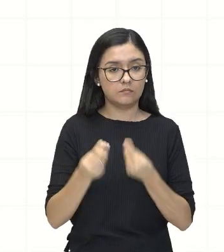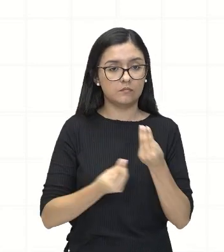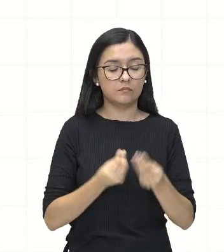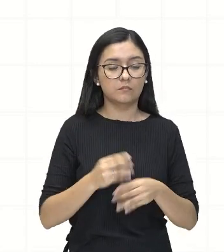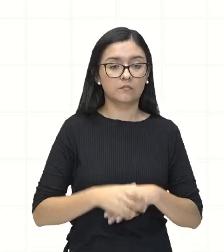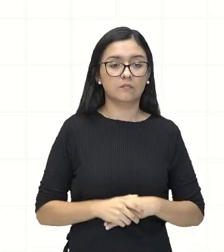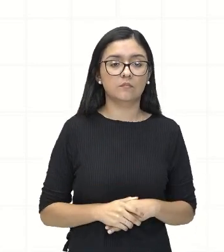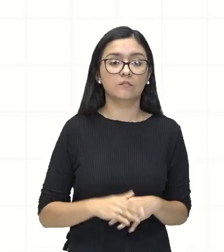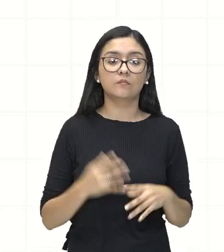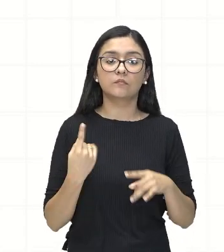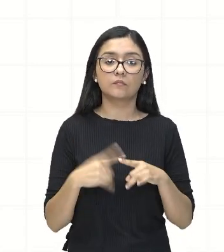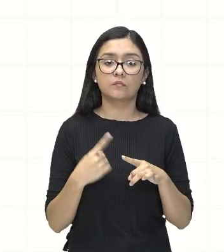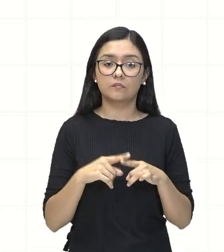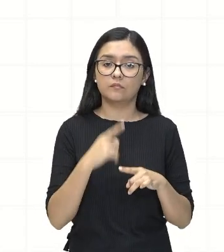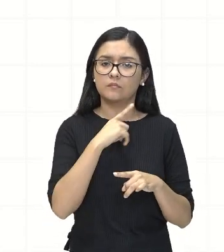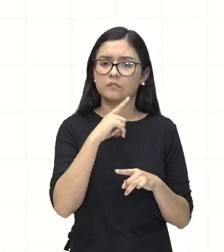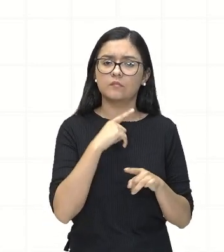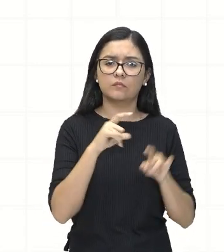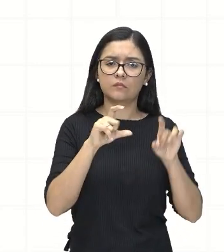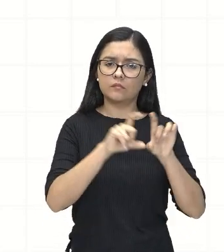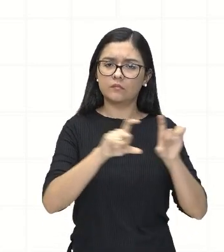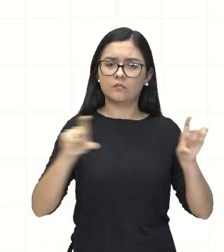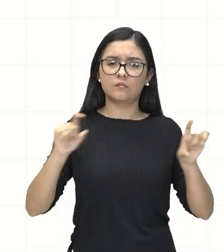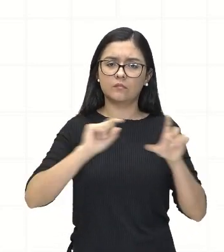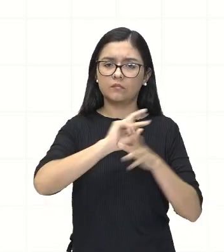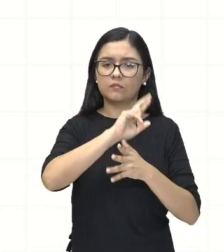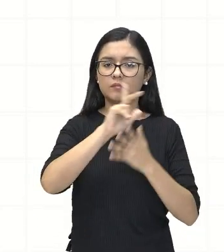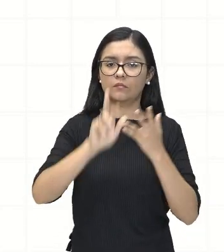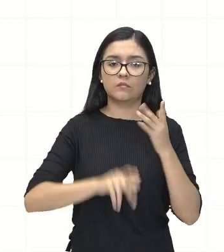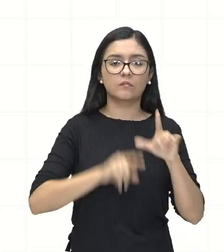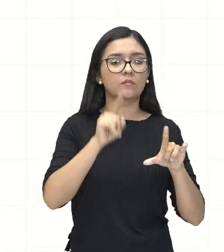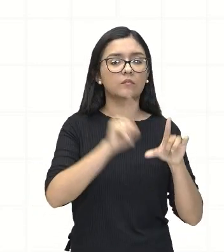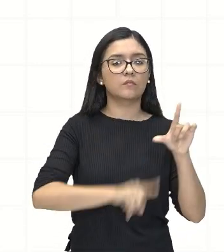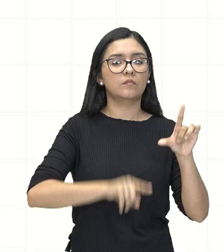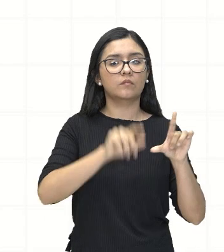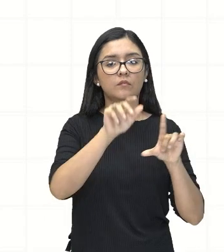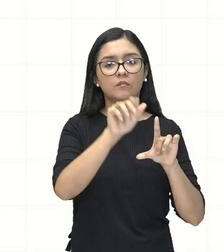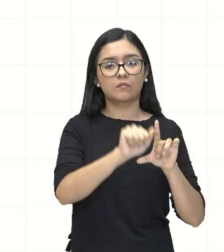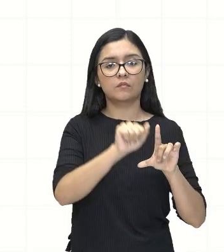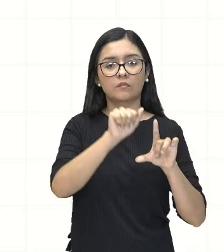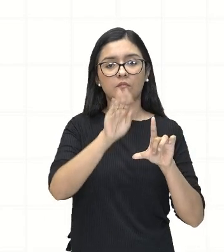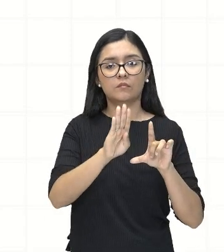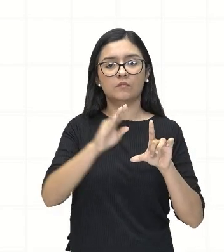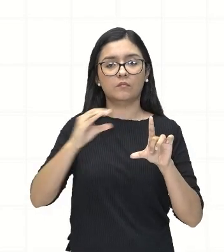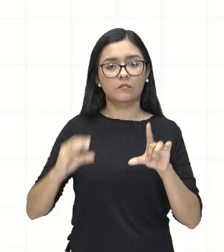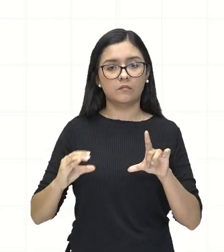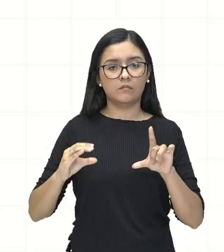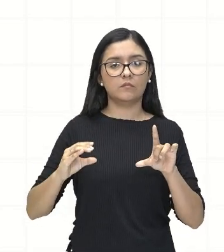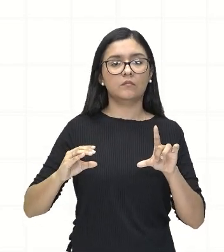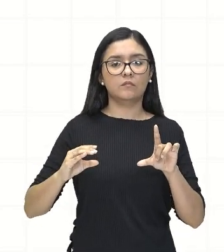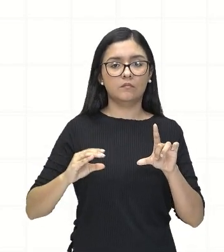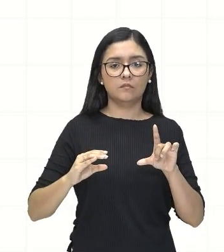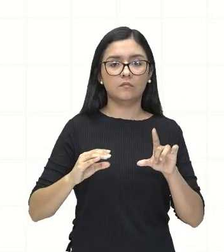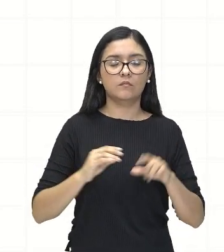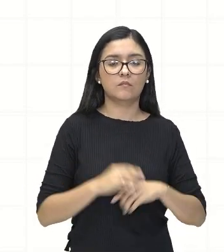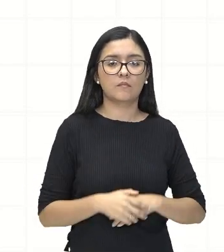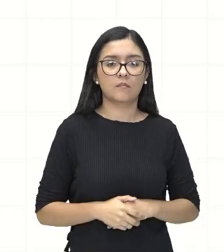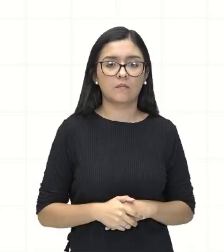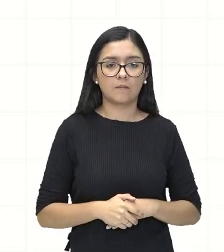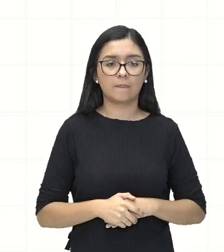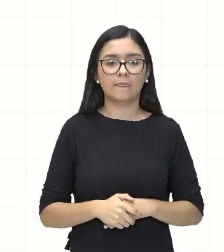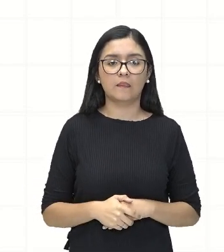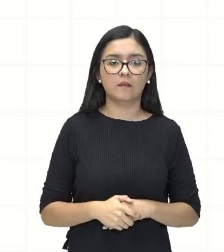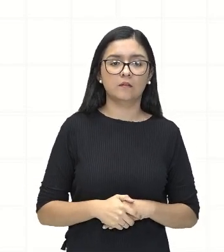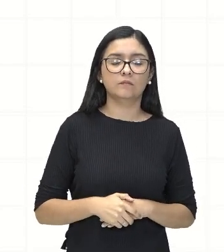porque nós temos bastante letrinhas, né? Nós temos aí a letra A, B e C, tá? Que serão os nossos